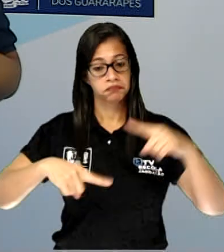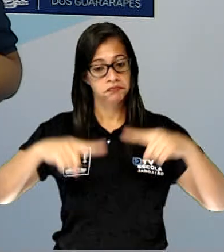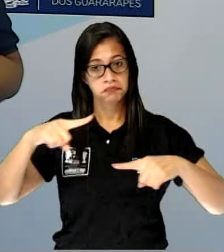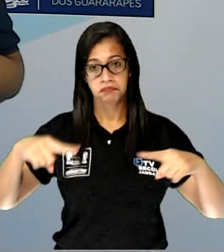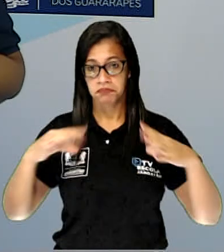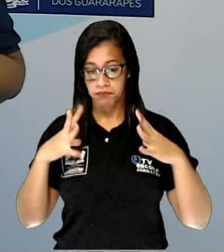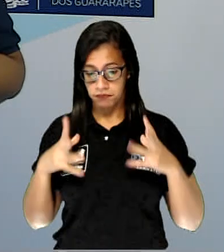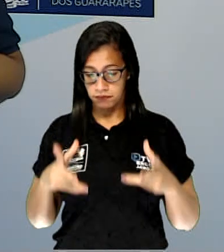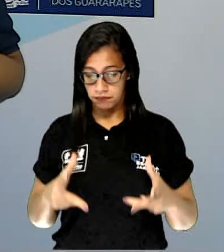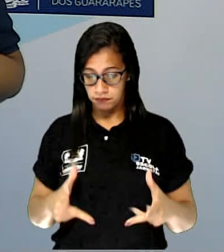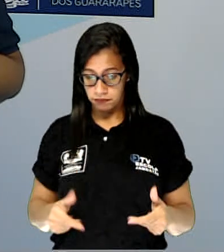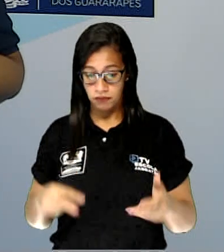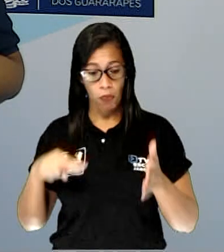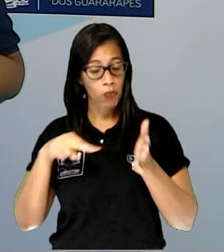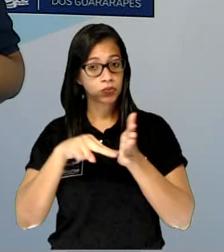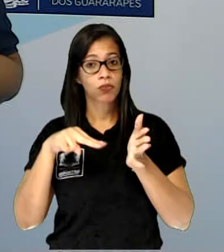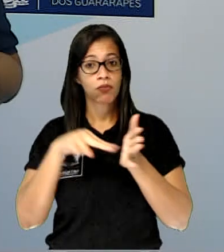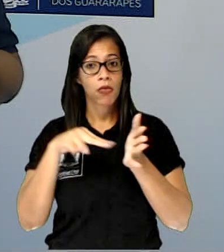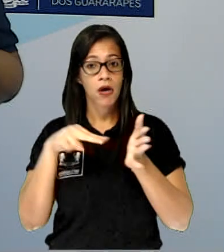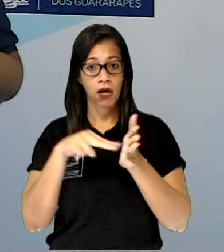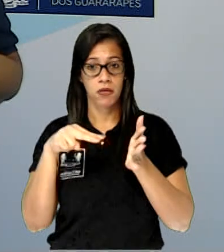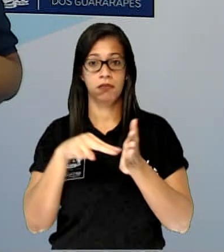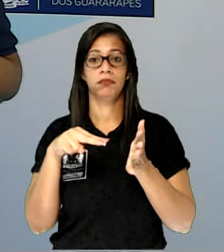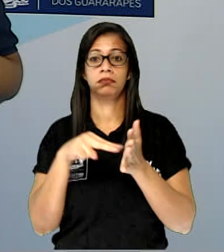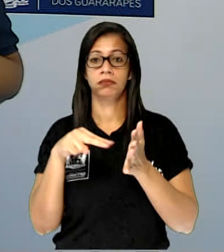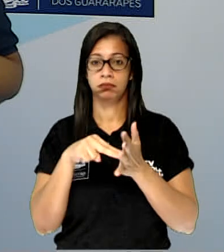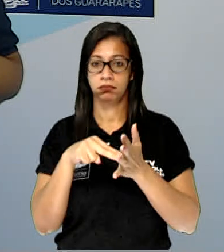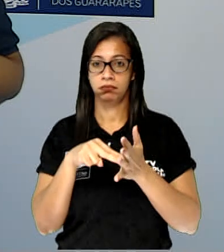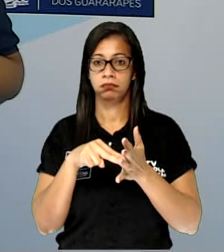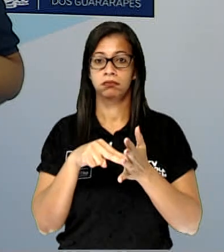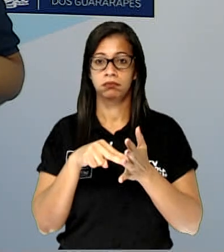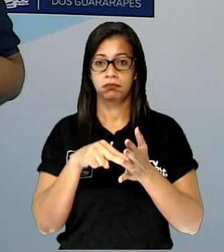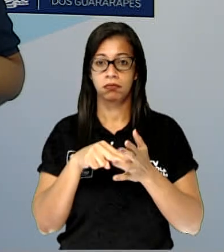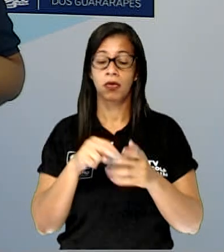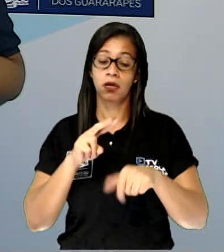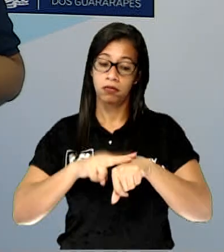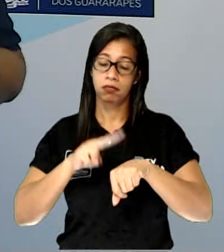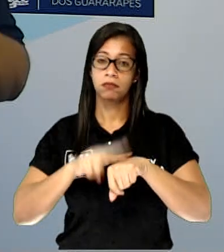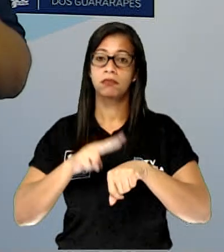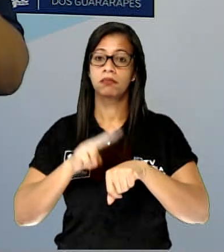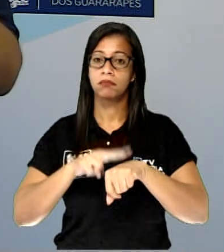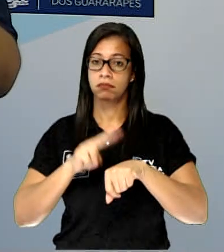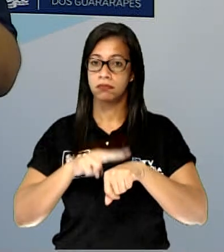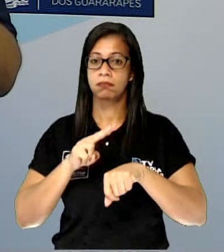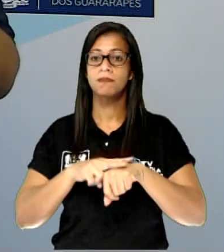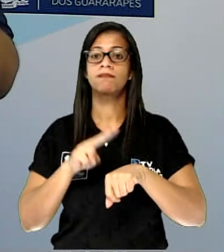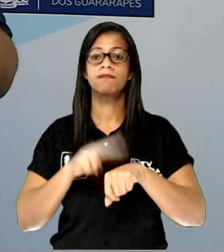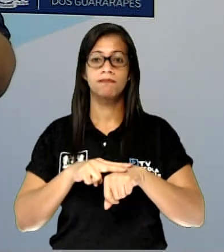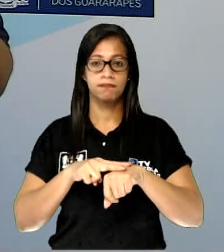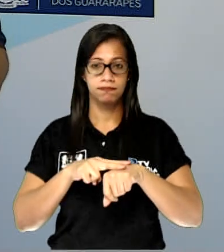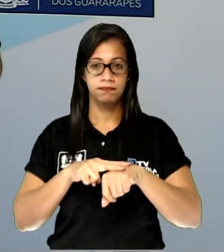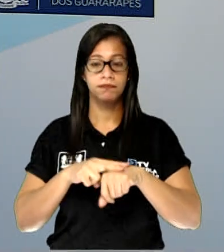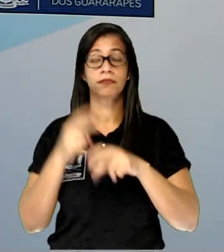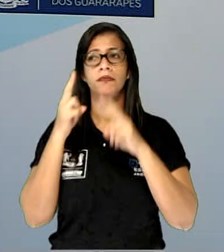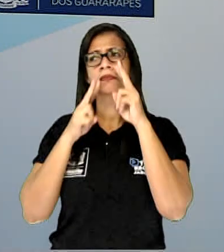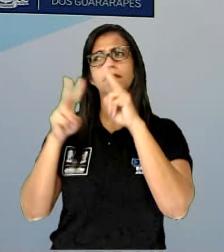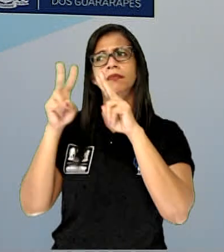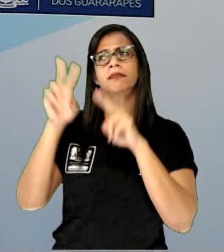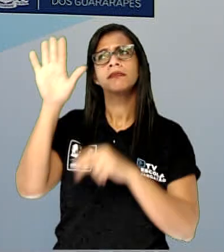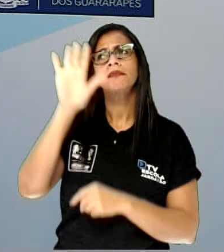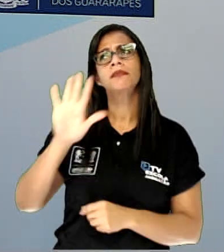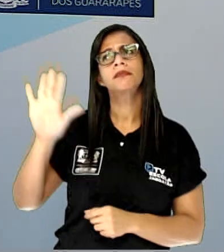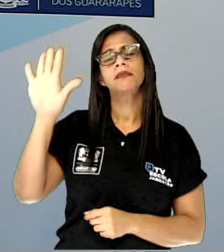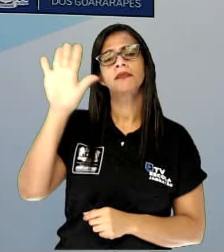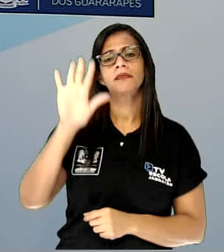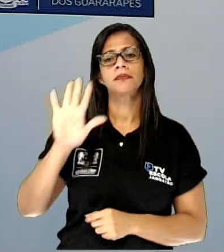tomadas e fios e objetos de vidros, tá? Então, nessa imagem, dê uma olhadinha mais